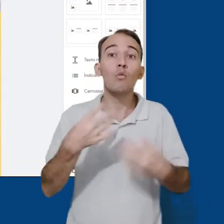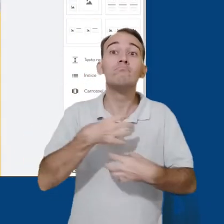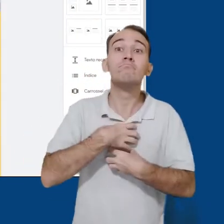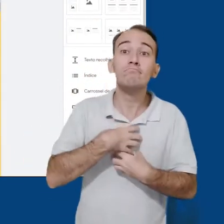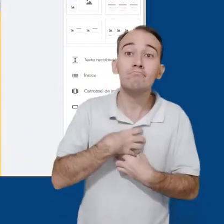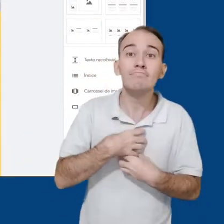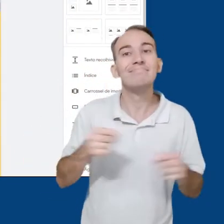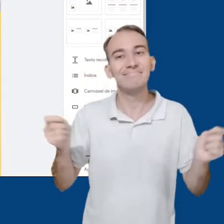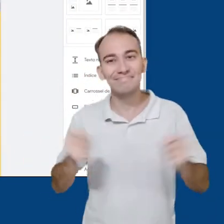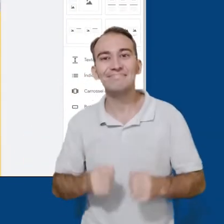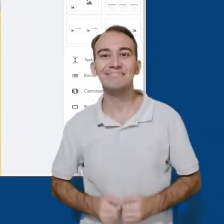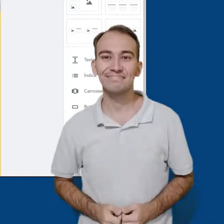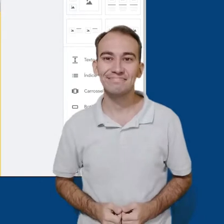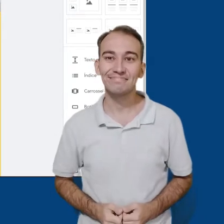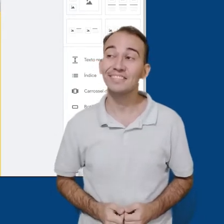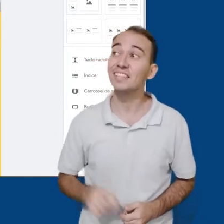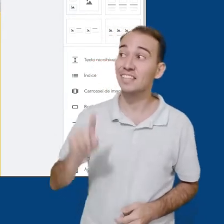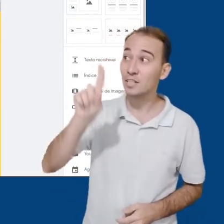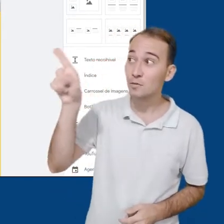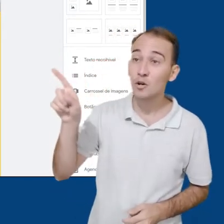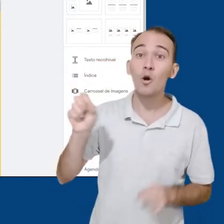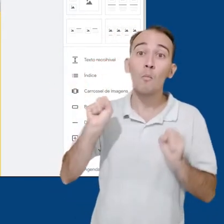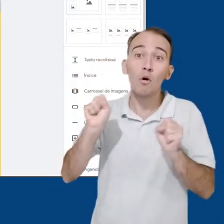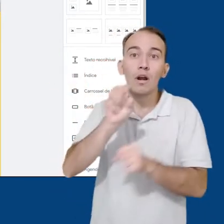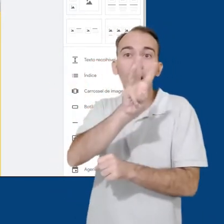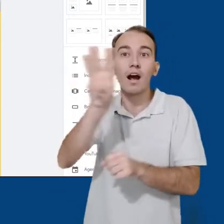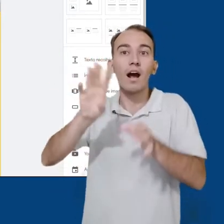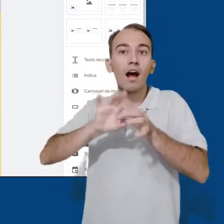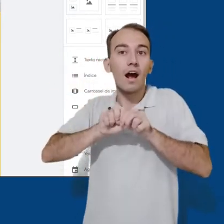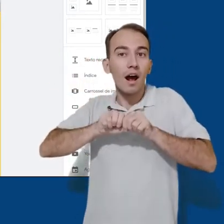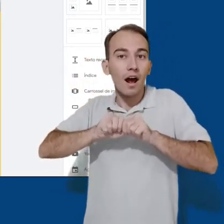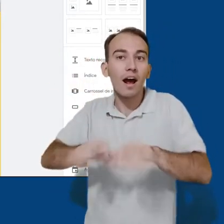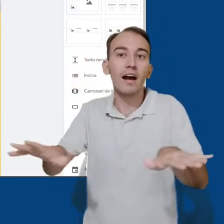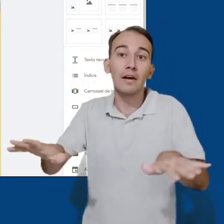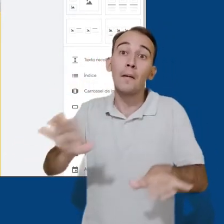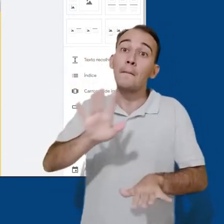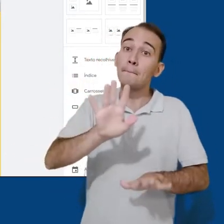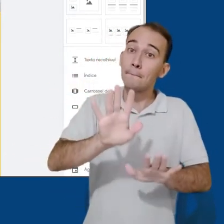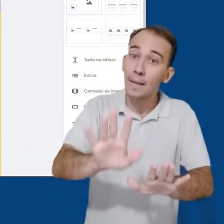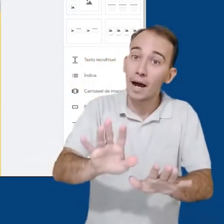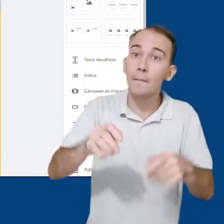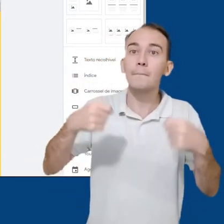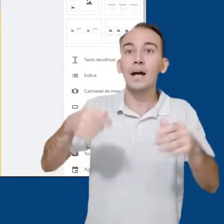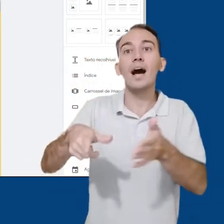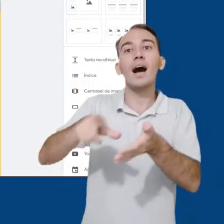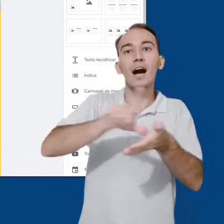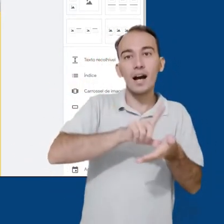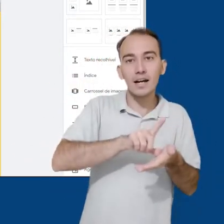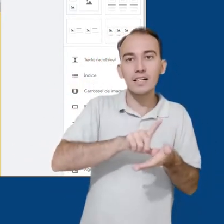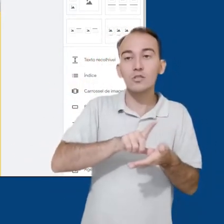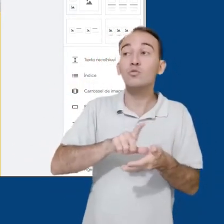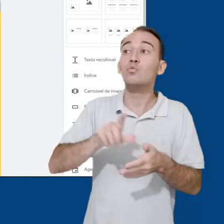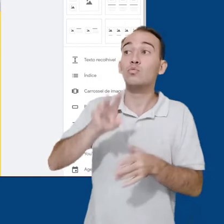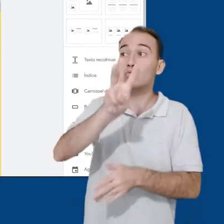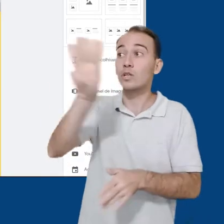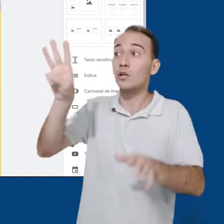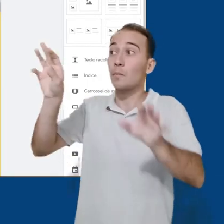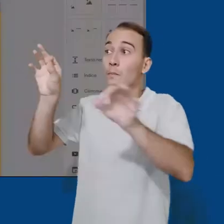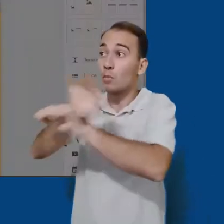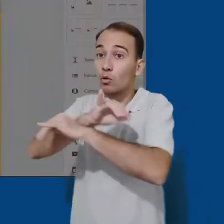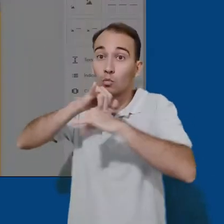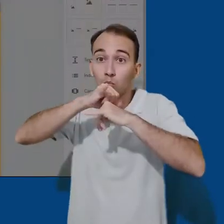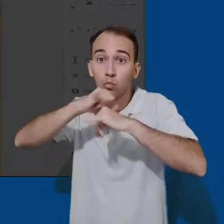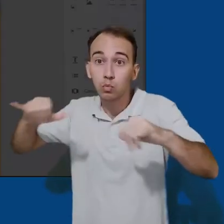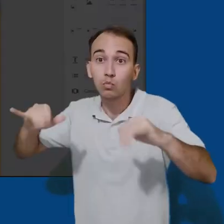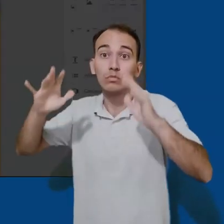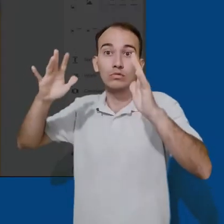compartilhamento do link do site, só que ela só é disponível se o site estiver publicado. A próxima função é para